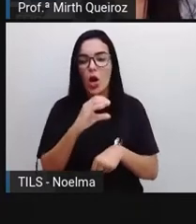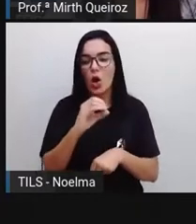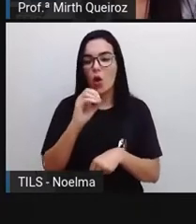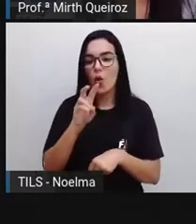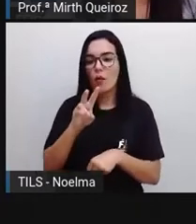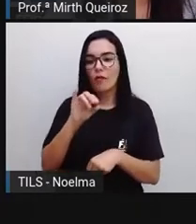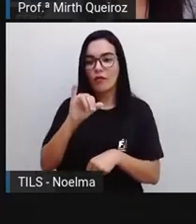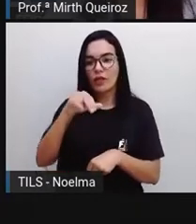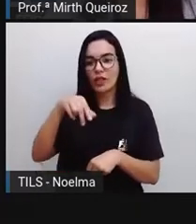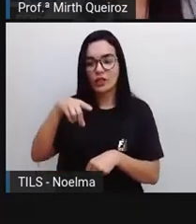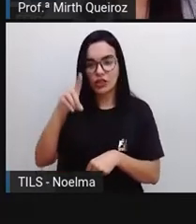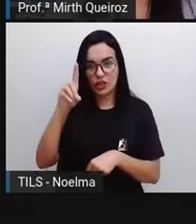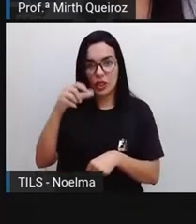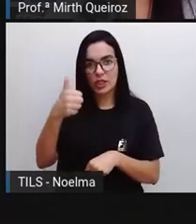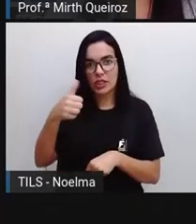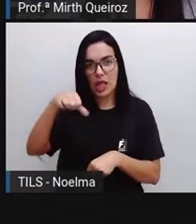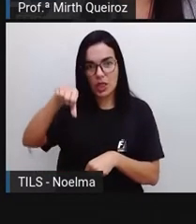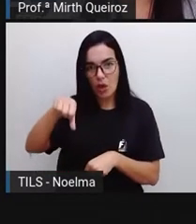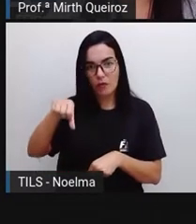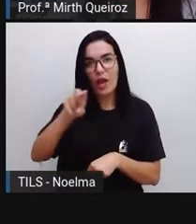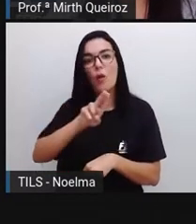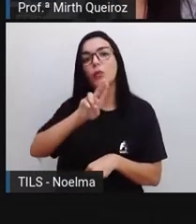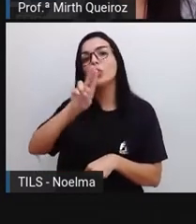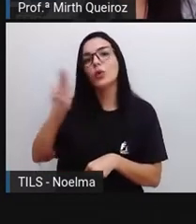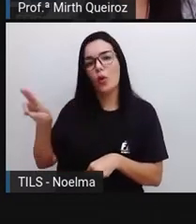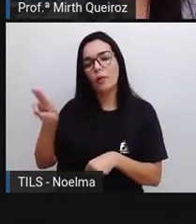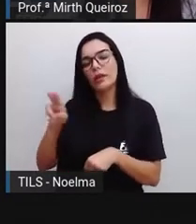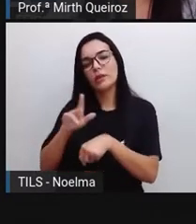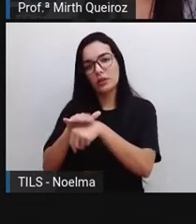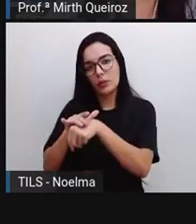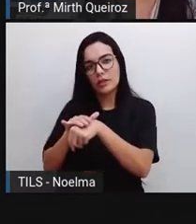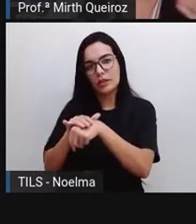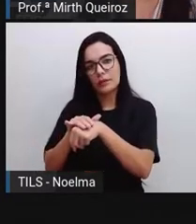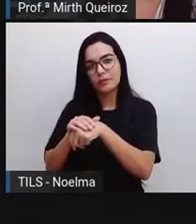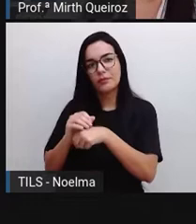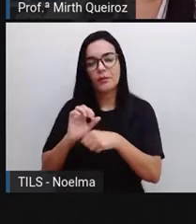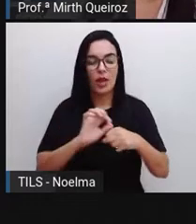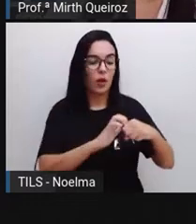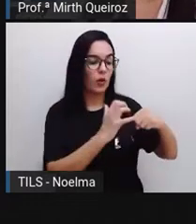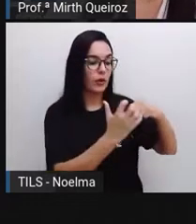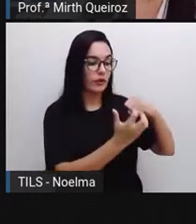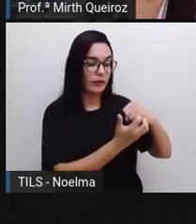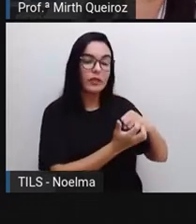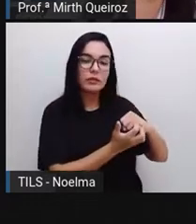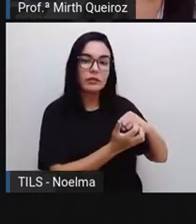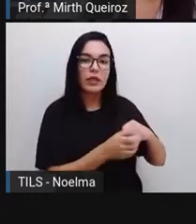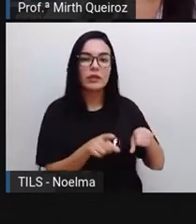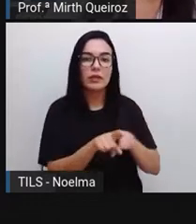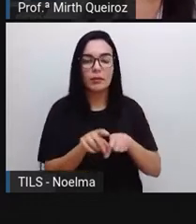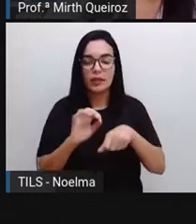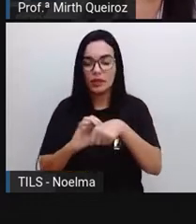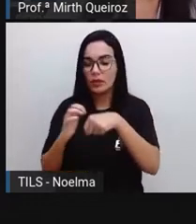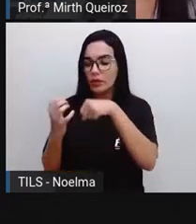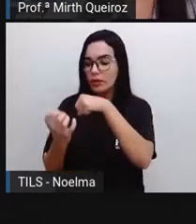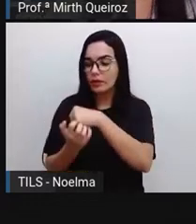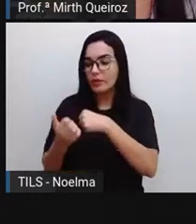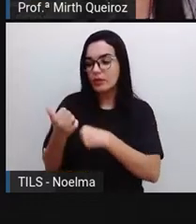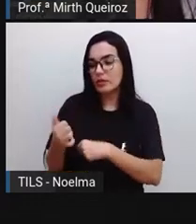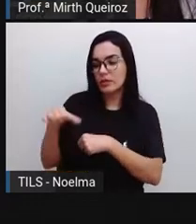é o nome da doença, certo? Então, há uma diferença. Coronavírus, o vírus causador.